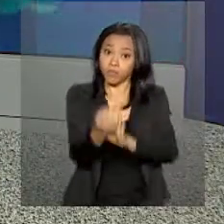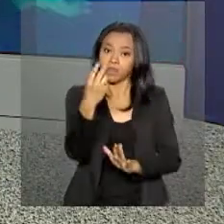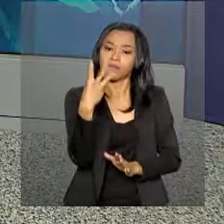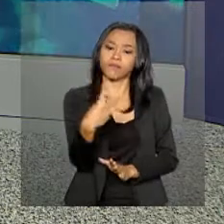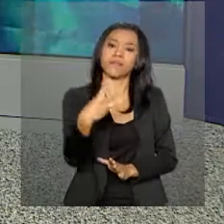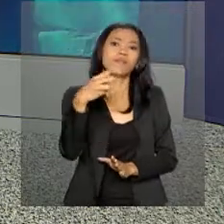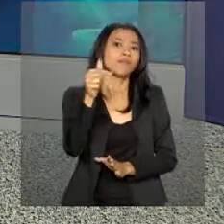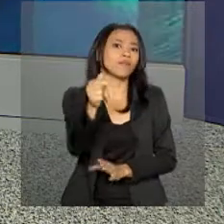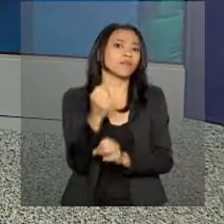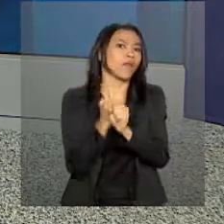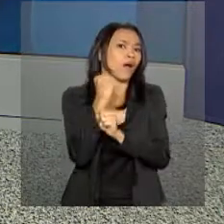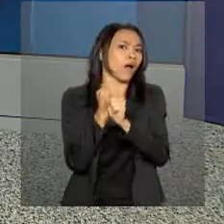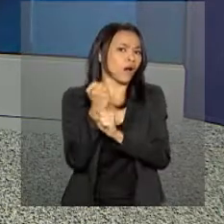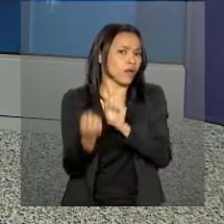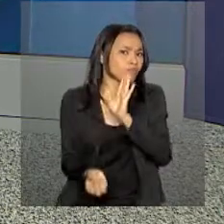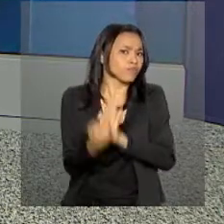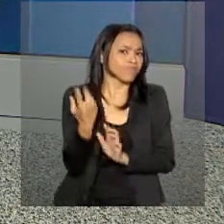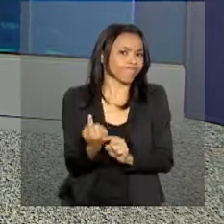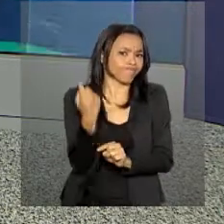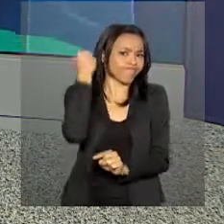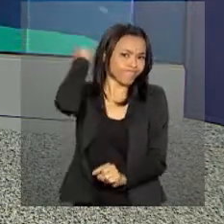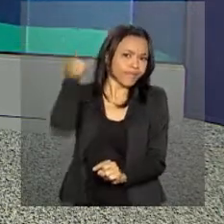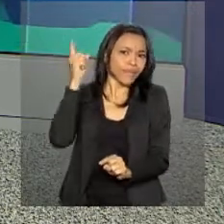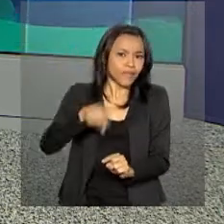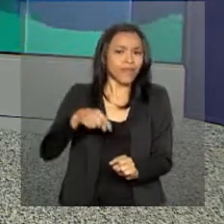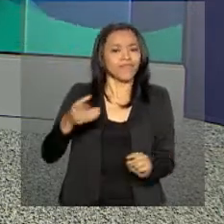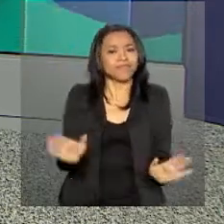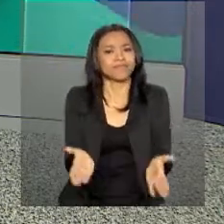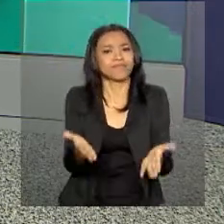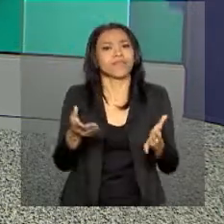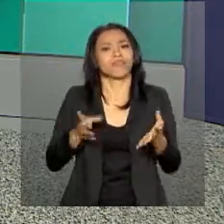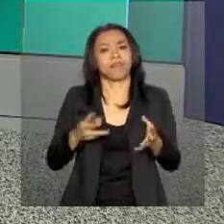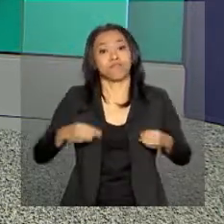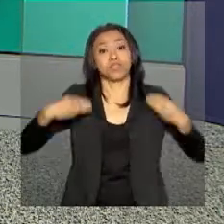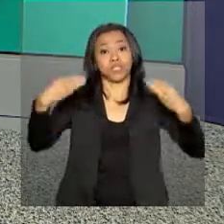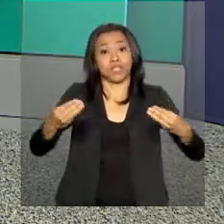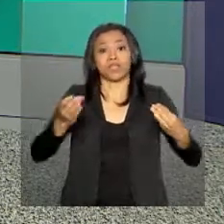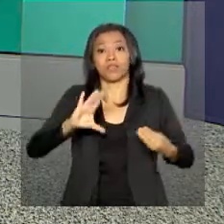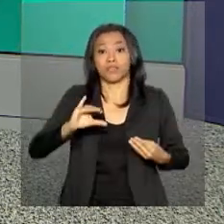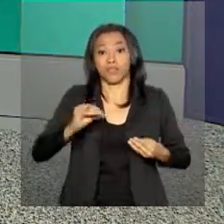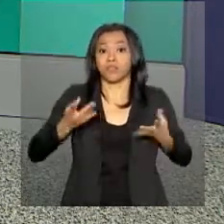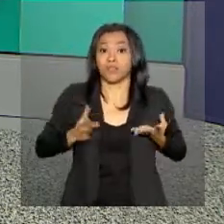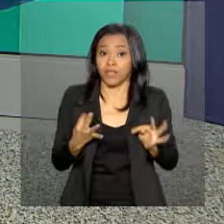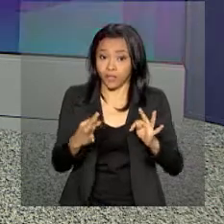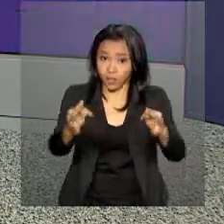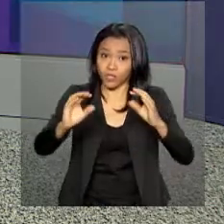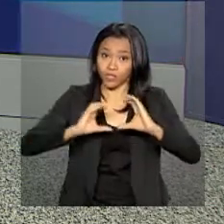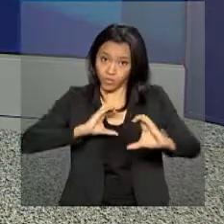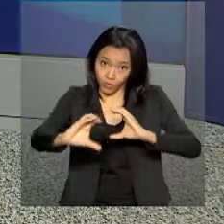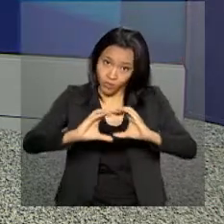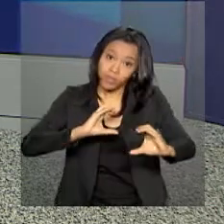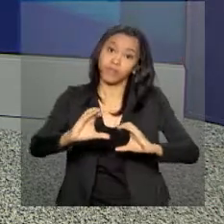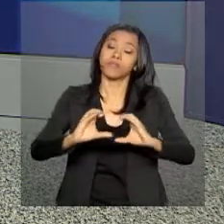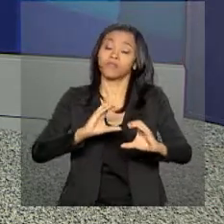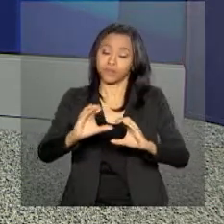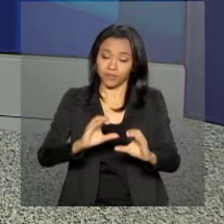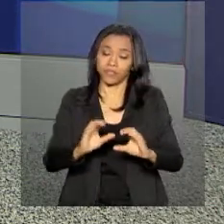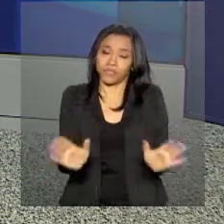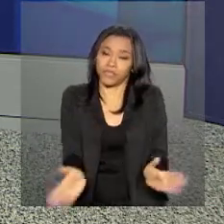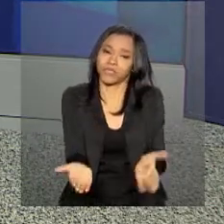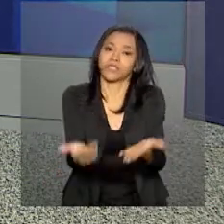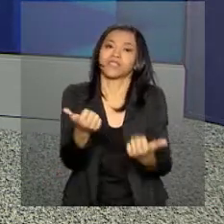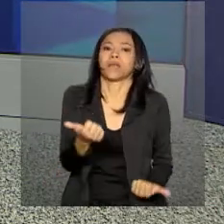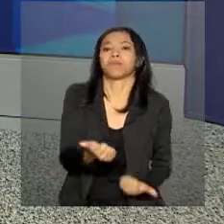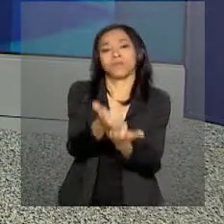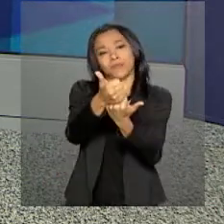anos e é a iniciativa do Ministério da Ciência, Tecnologia, Inovações e Comunicações e do Conselho Nacional de Desenvolvimento Científico